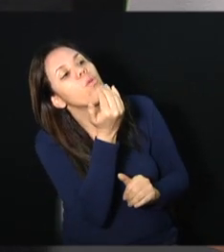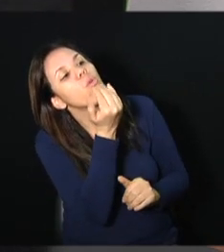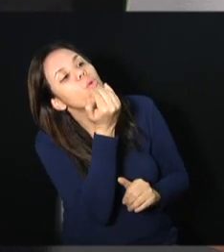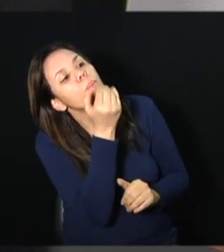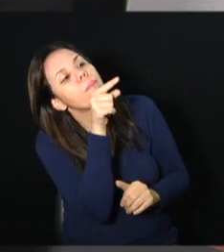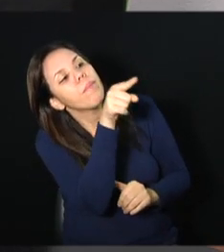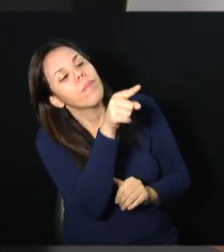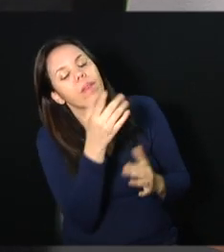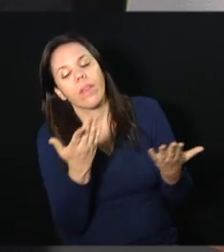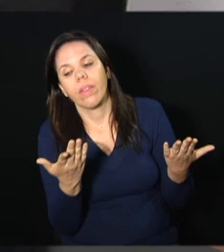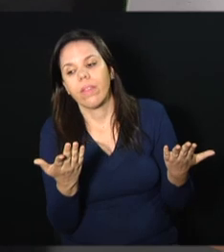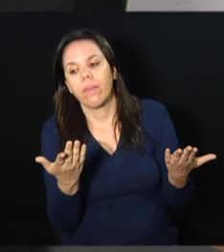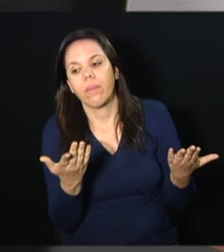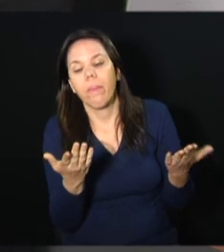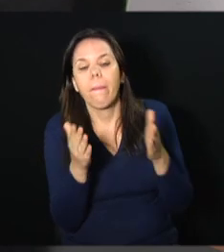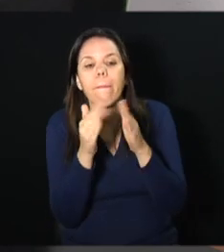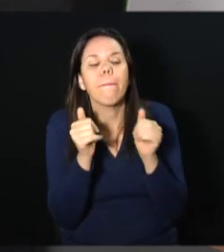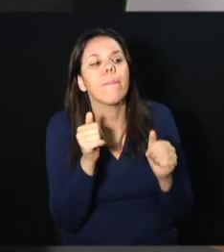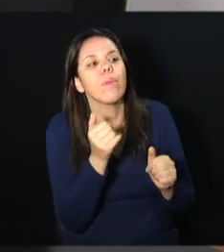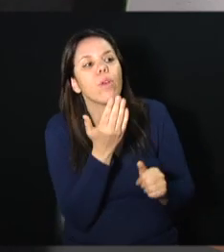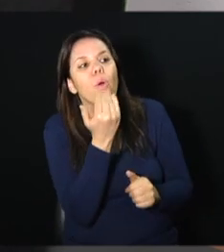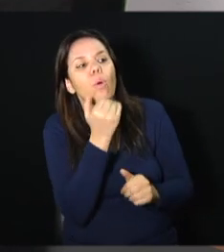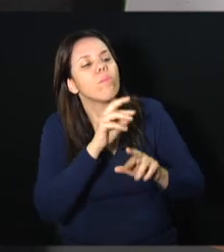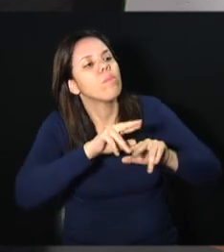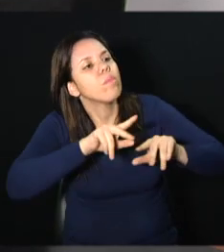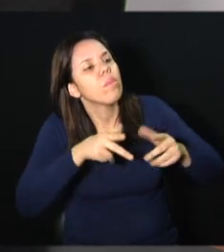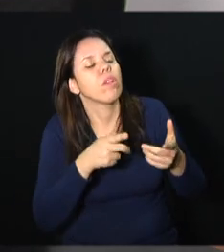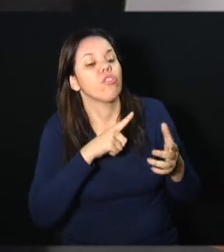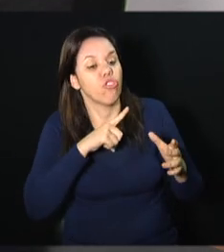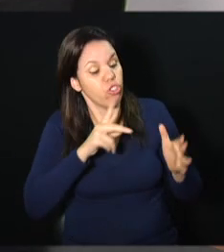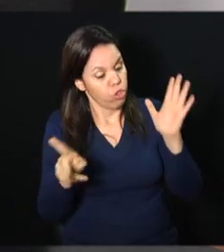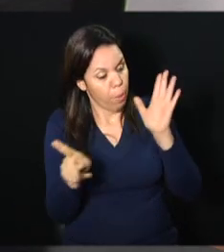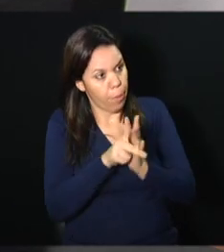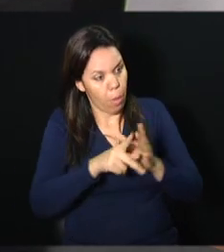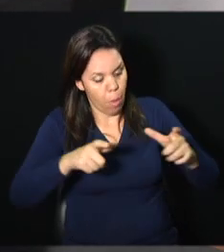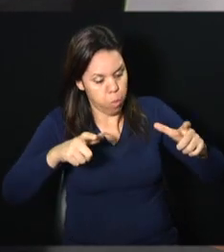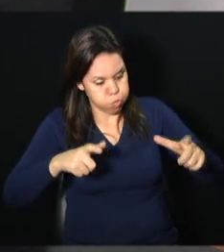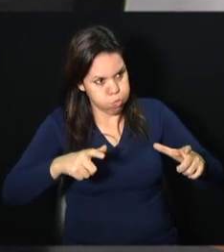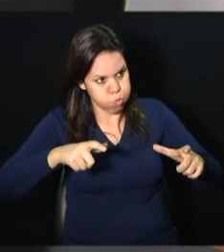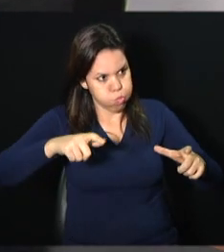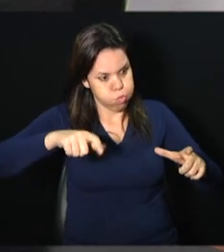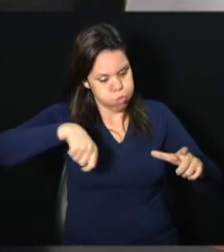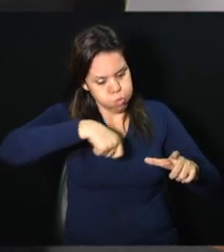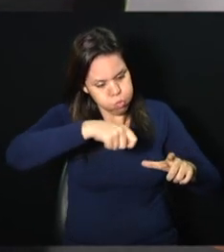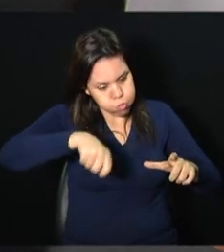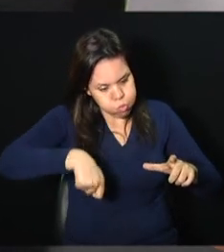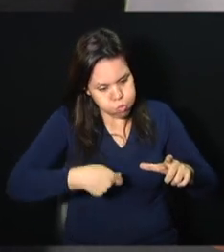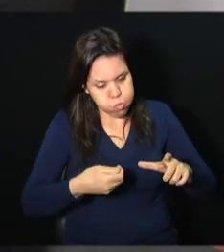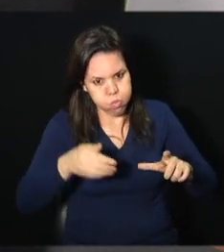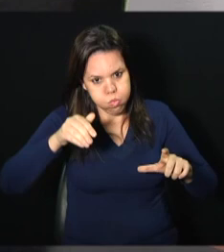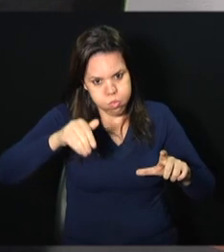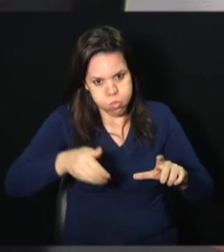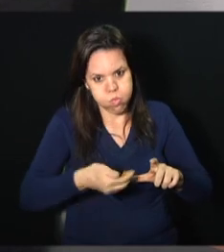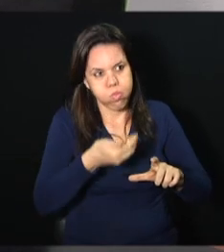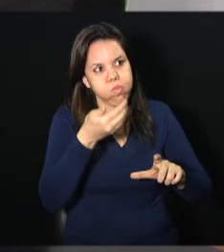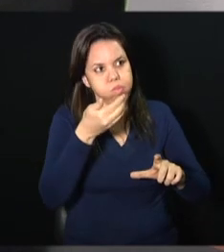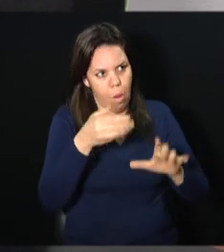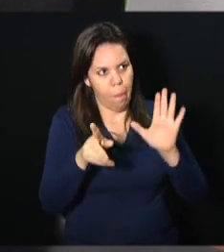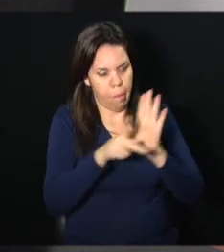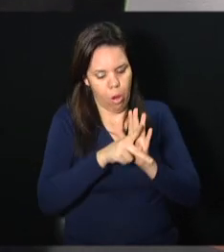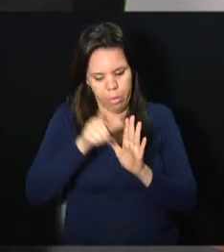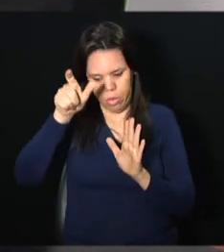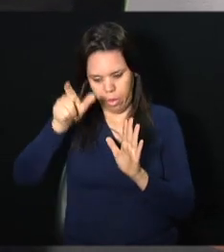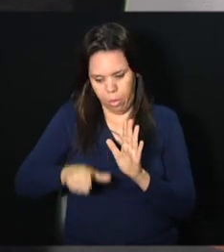essas pessoas que pediam comida, elas tinham caldeirão, elas tinham seu próprio caldeirão e tinham sua própria colher.